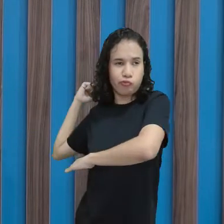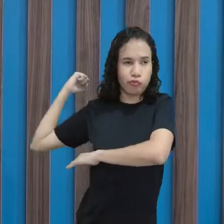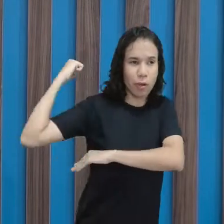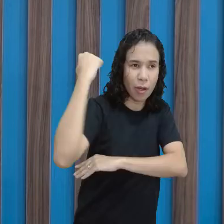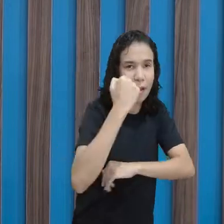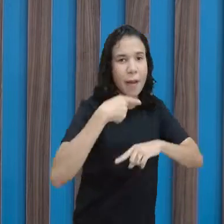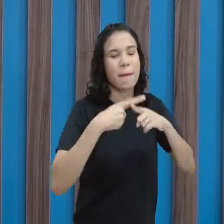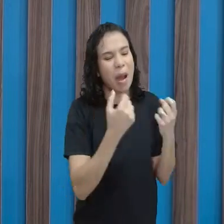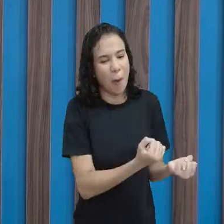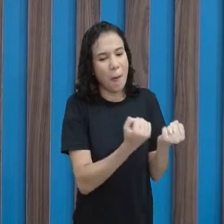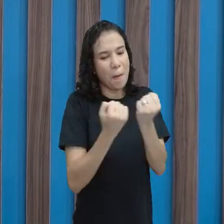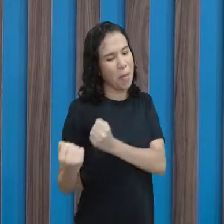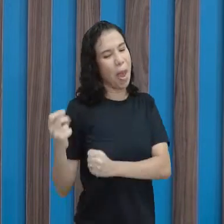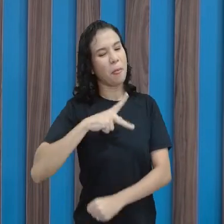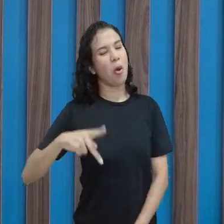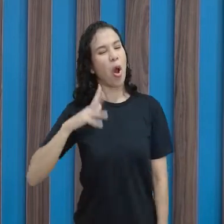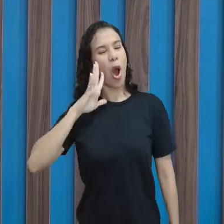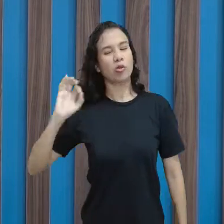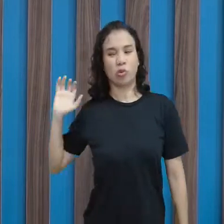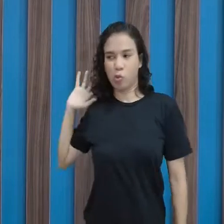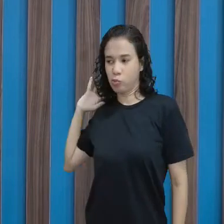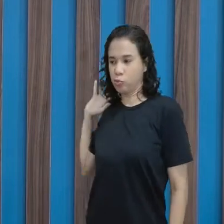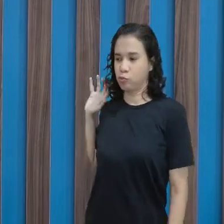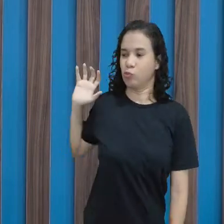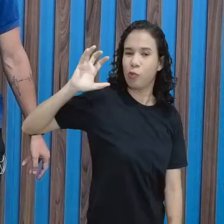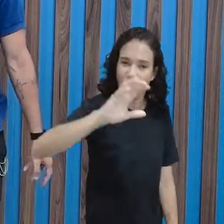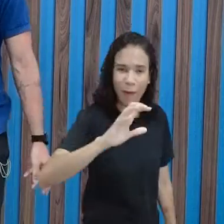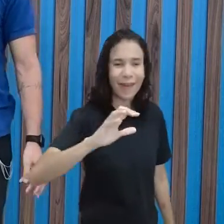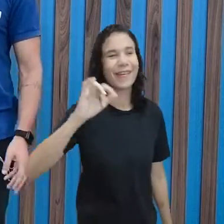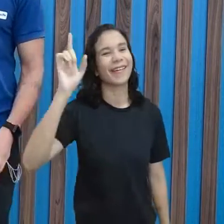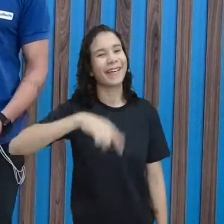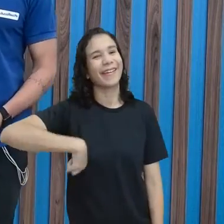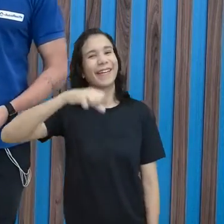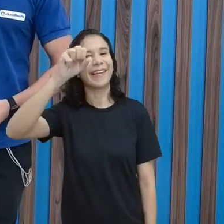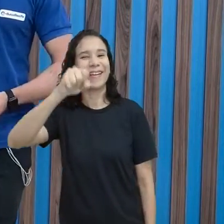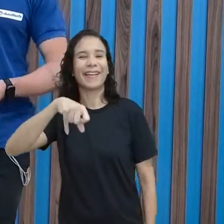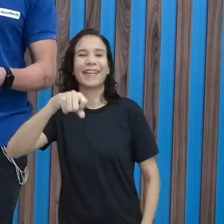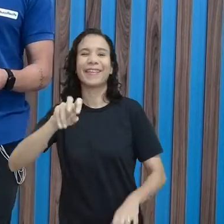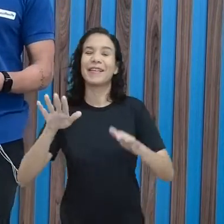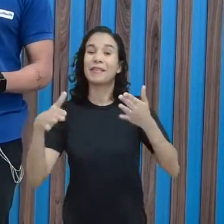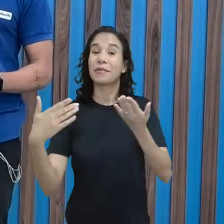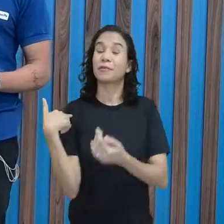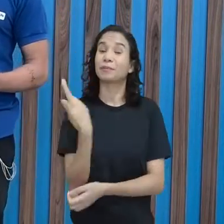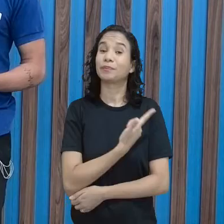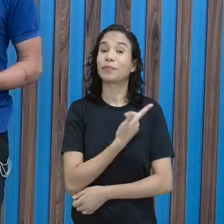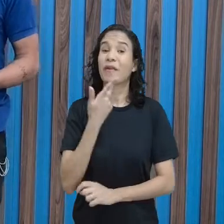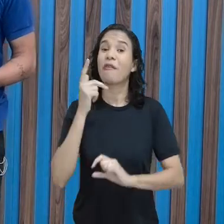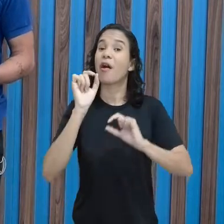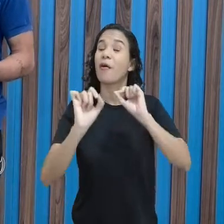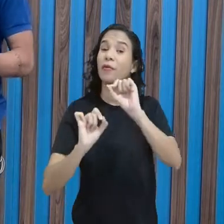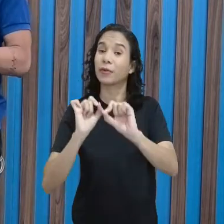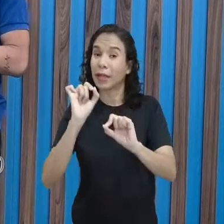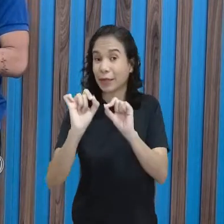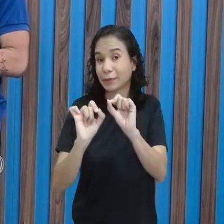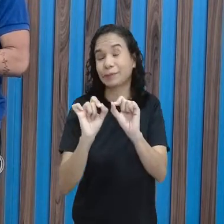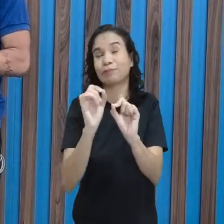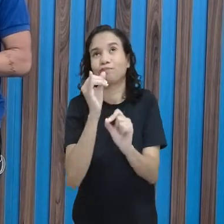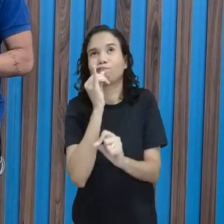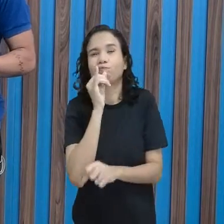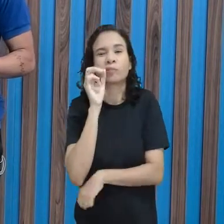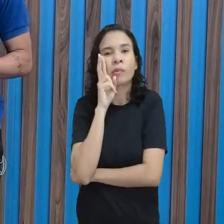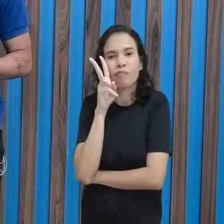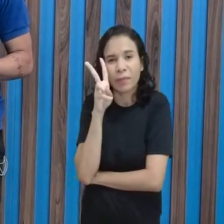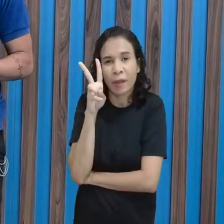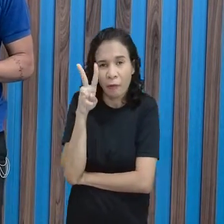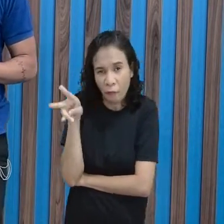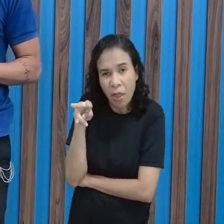professora tirou onda. Tirou onda. Tirou uma braba. E aí, ó, a gente fala disso porque, quando vocês verem